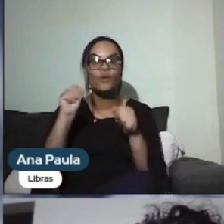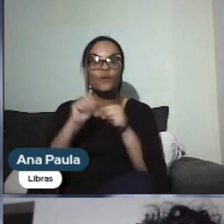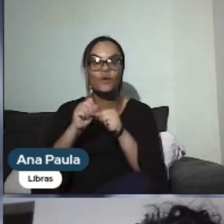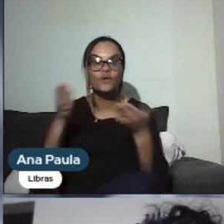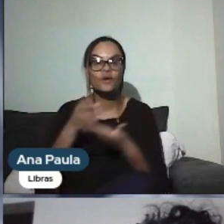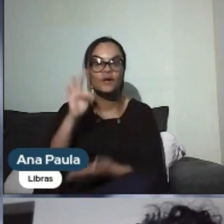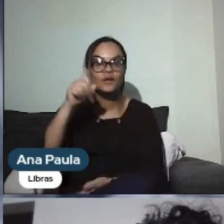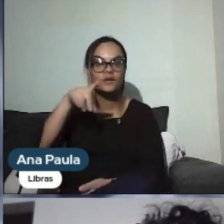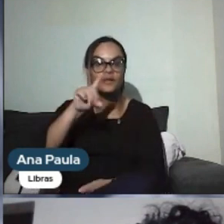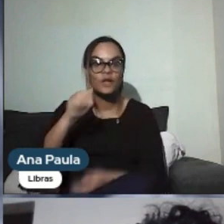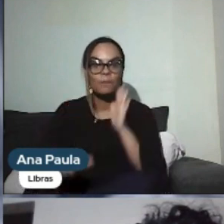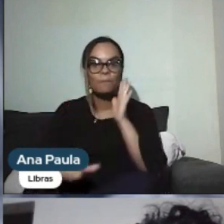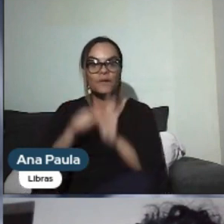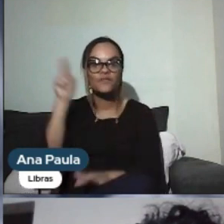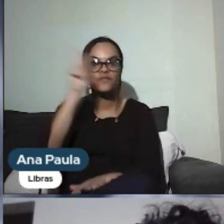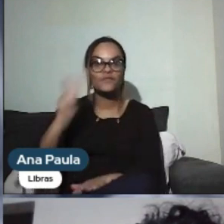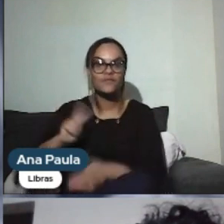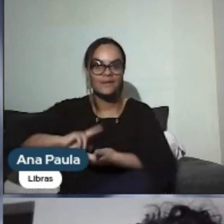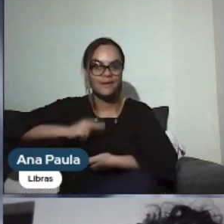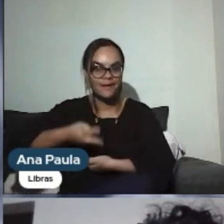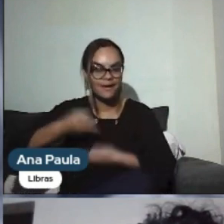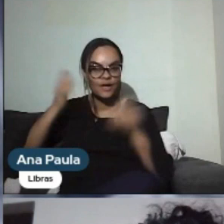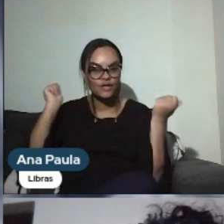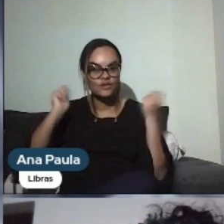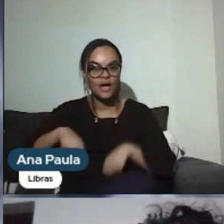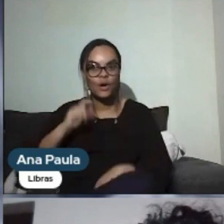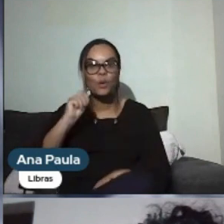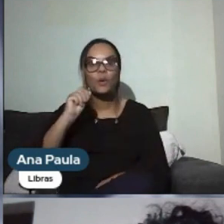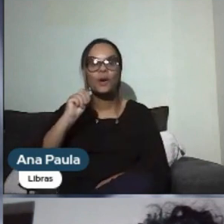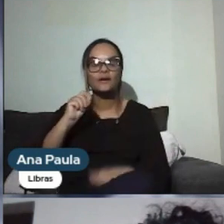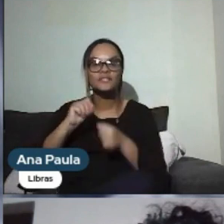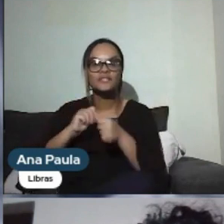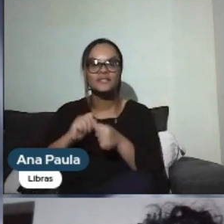Fernando, pela primeira vez, depois de transplantado, já ligado também ao esporte, Fernando?